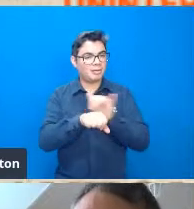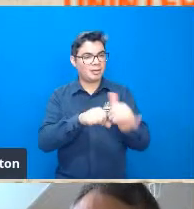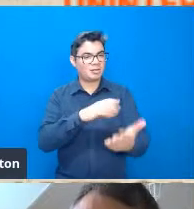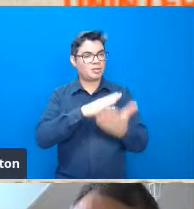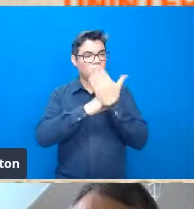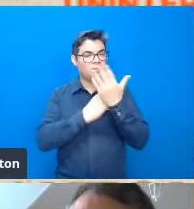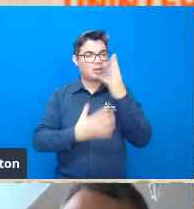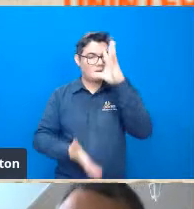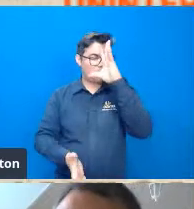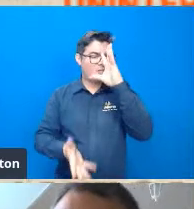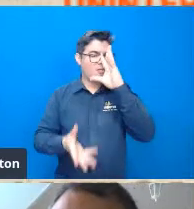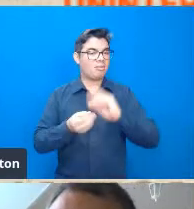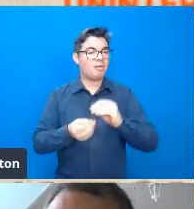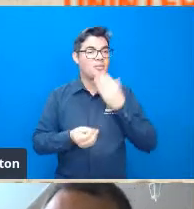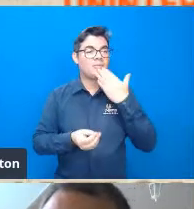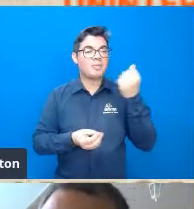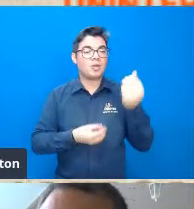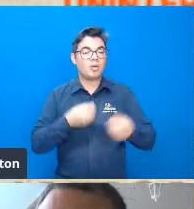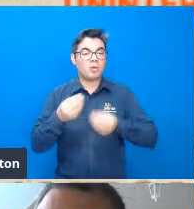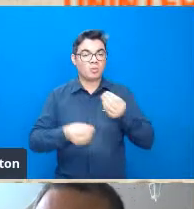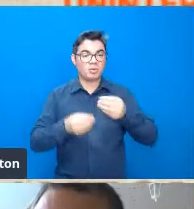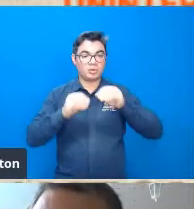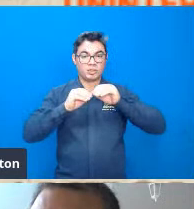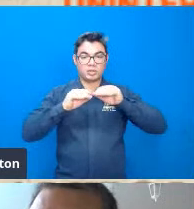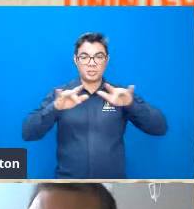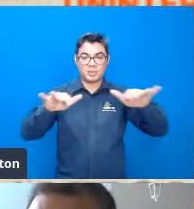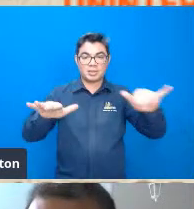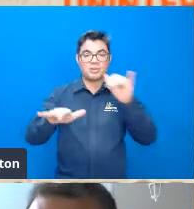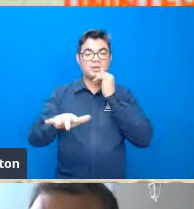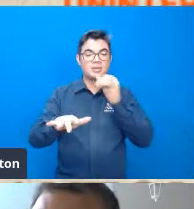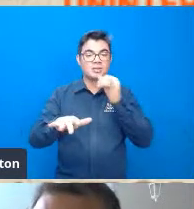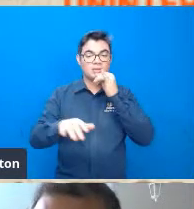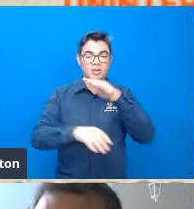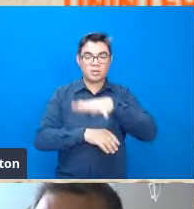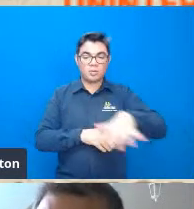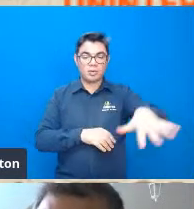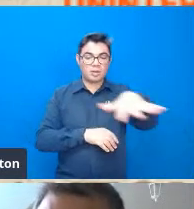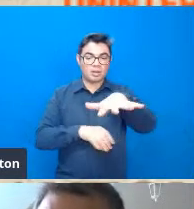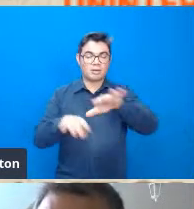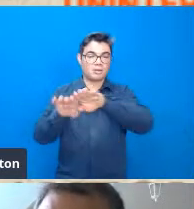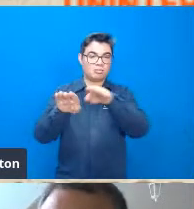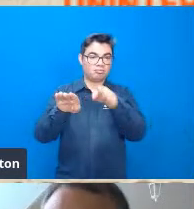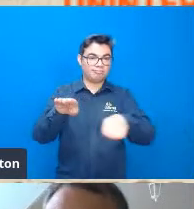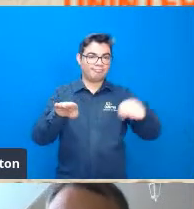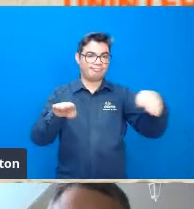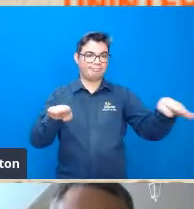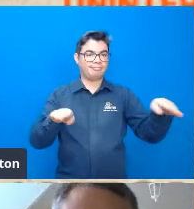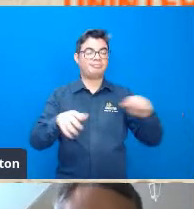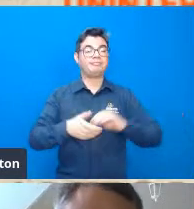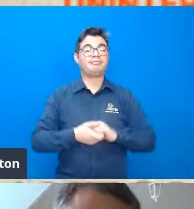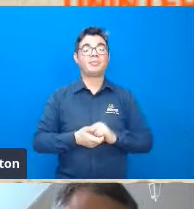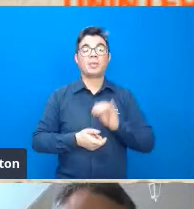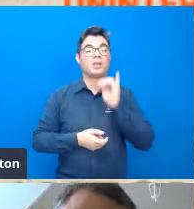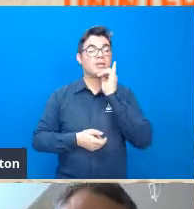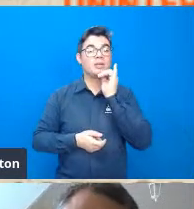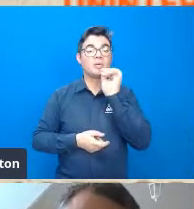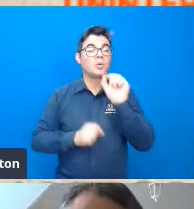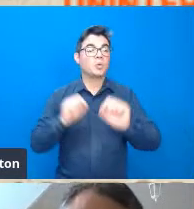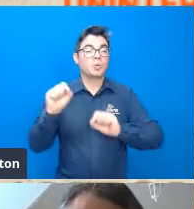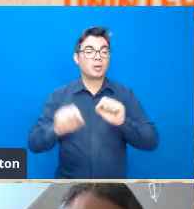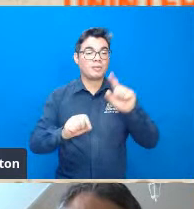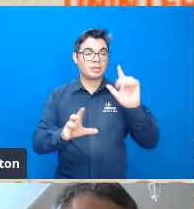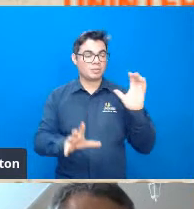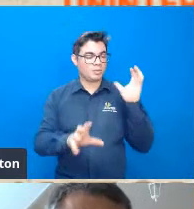compreensão da dispersão de energia no ambiente geomorfológico então por exemplo você começa a